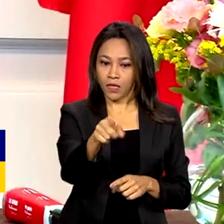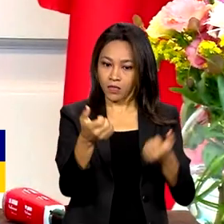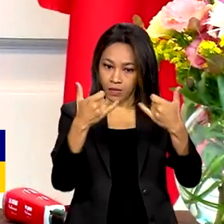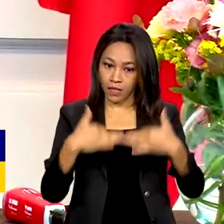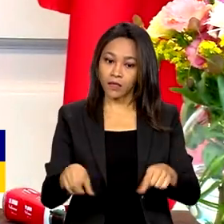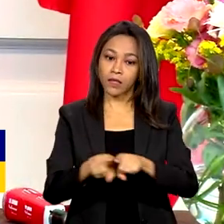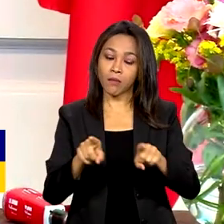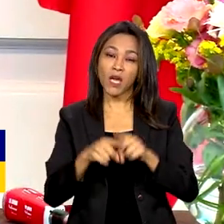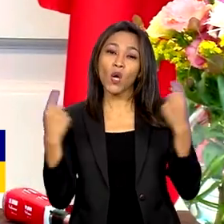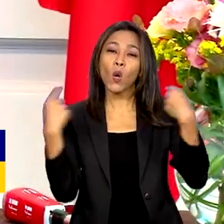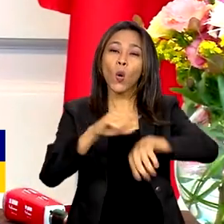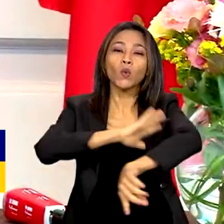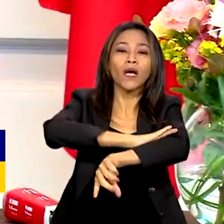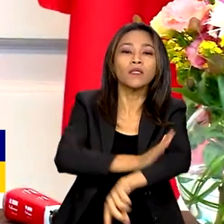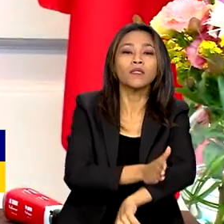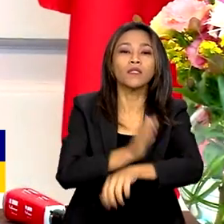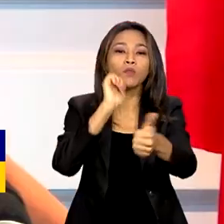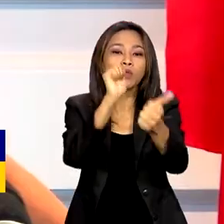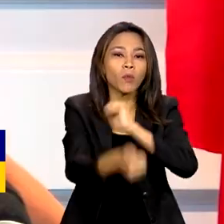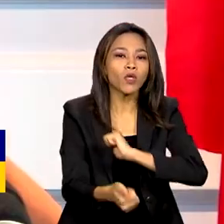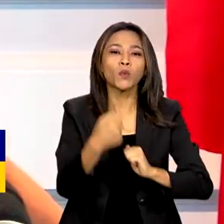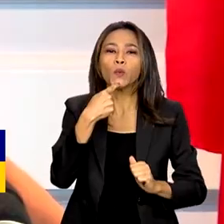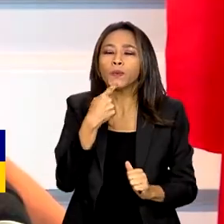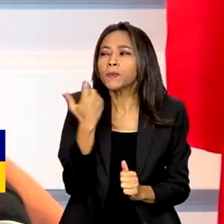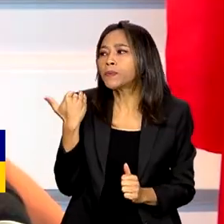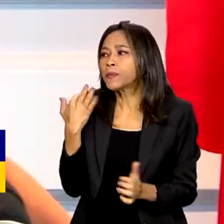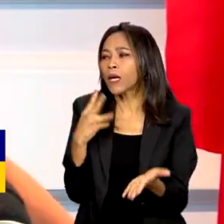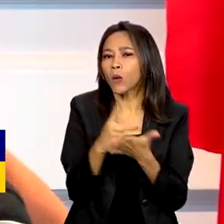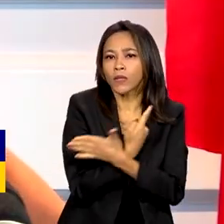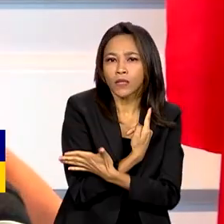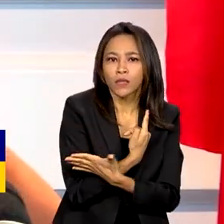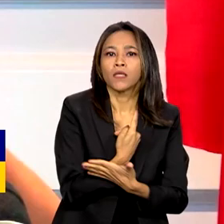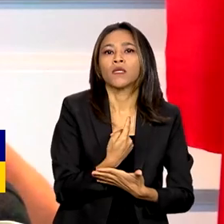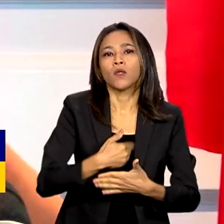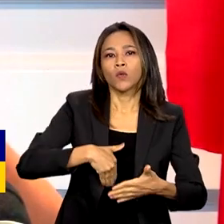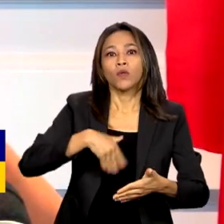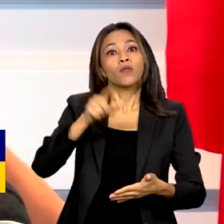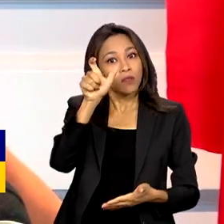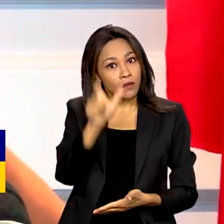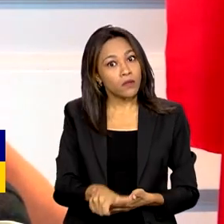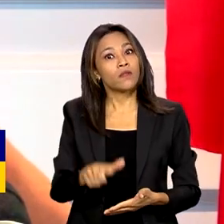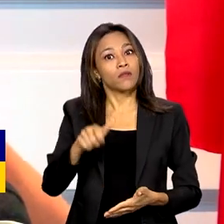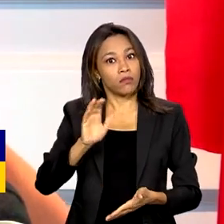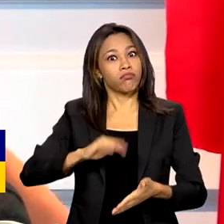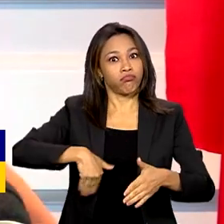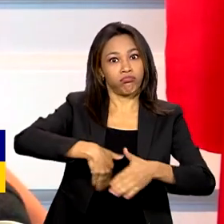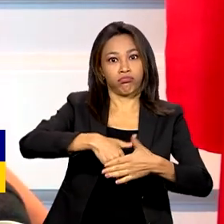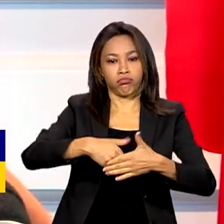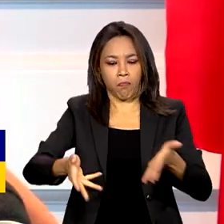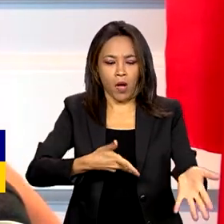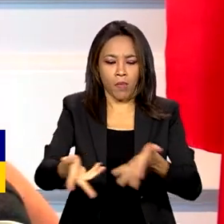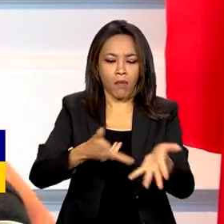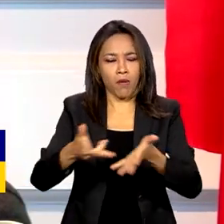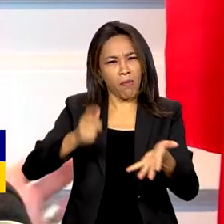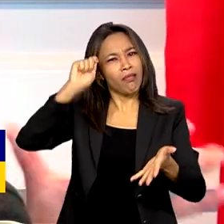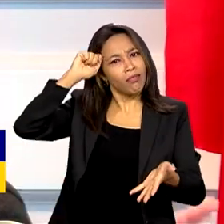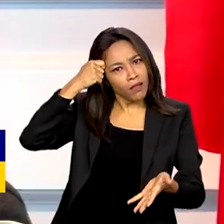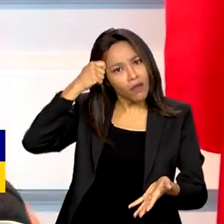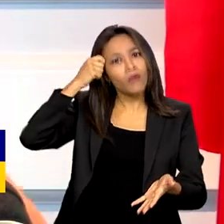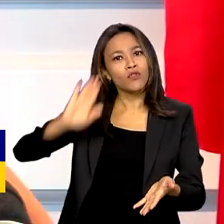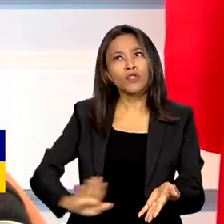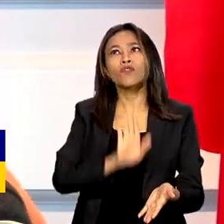esporte, considerando casos recentes contra jogadores brasileiros negros na Europa para ações